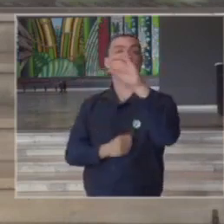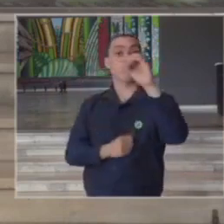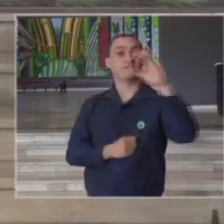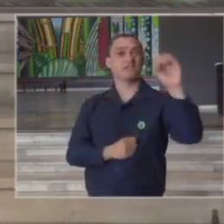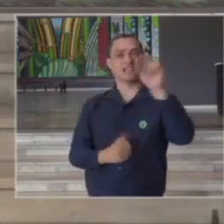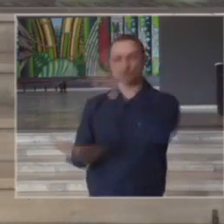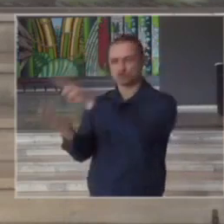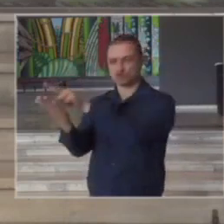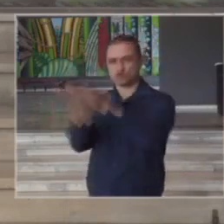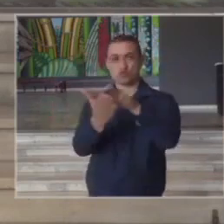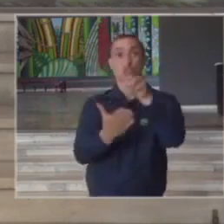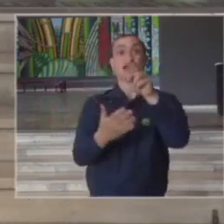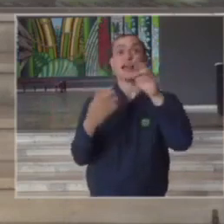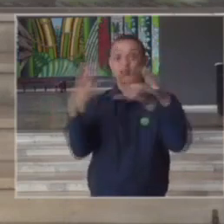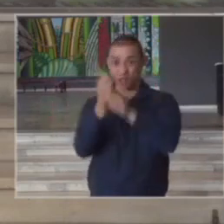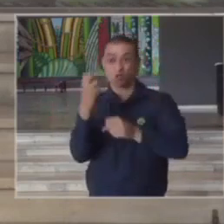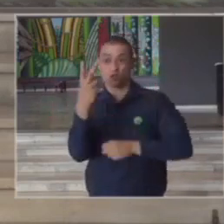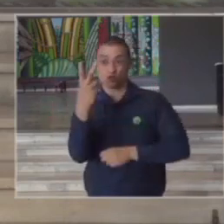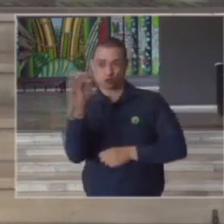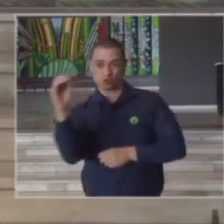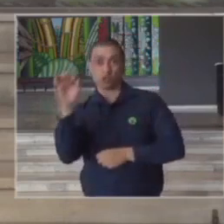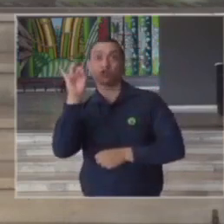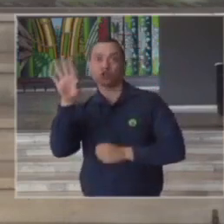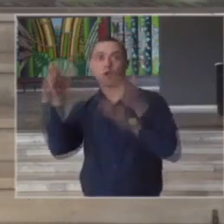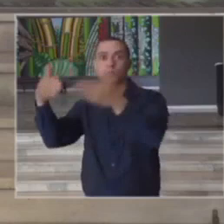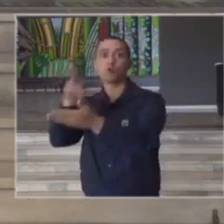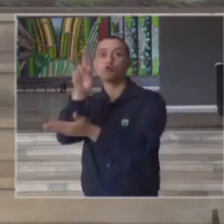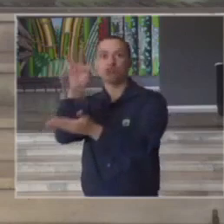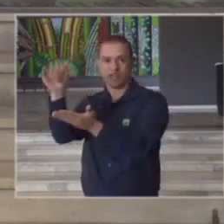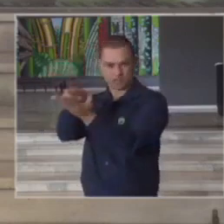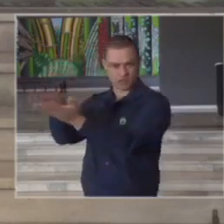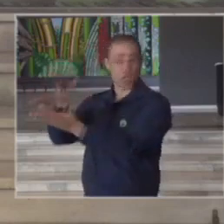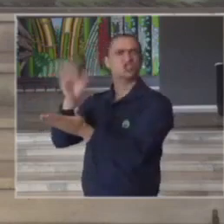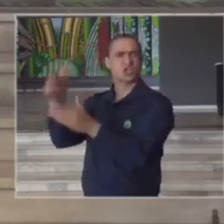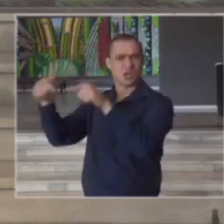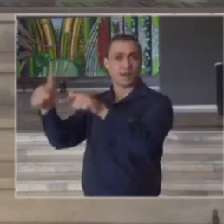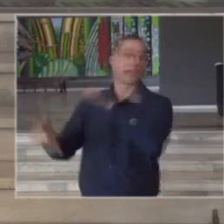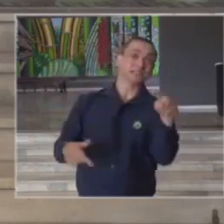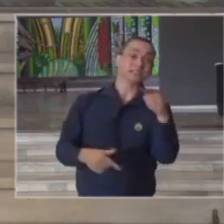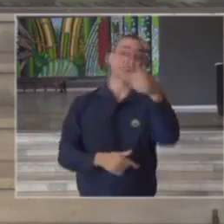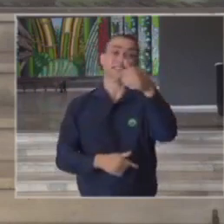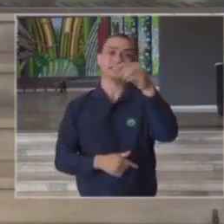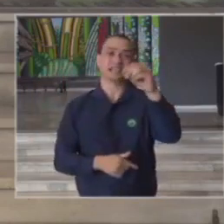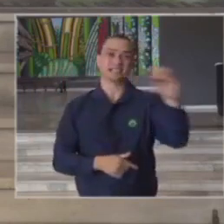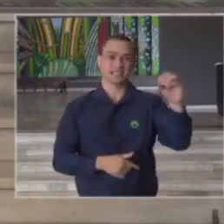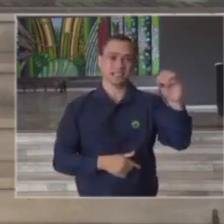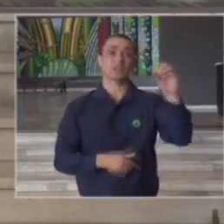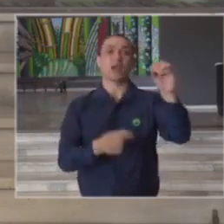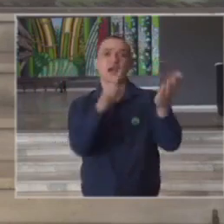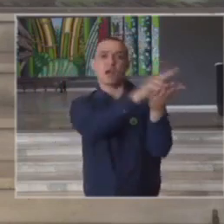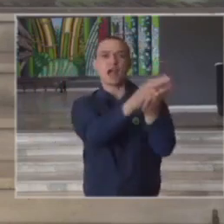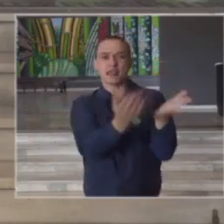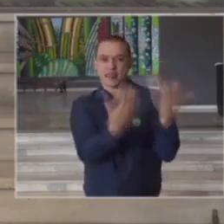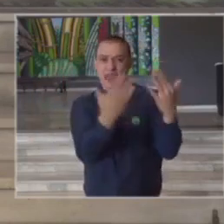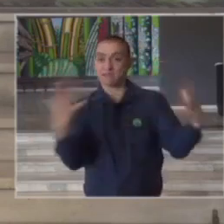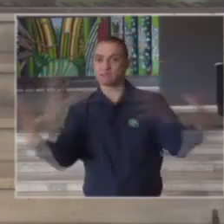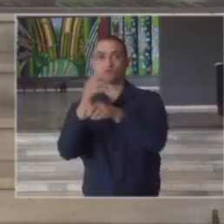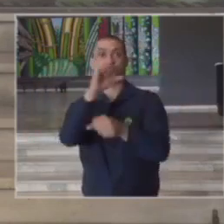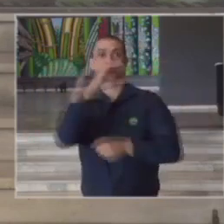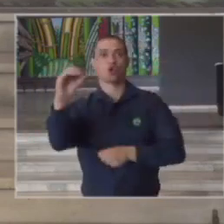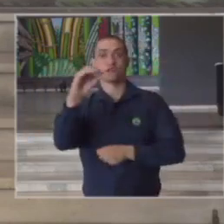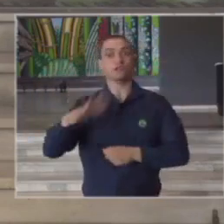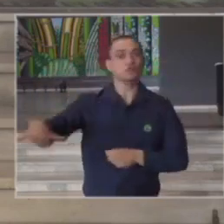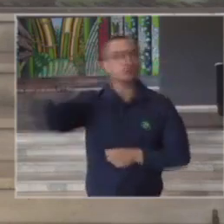sendo 200 de UTI já funcionando já operando e 700 de enfermaria inteiramente dedicados